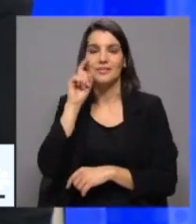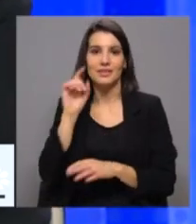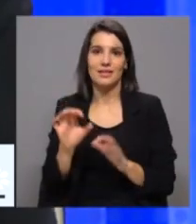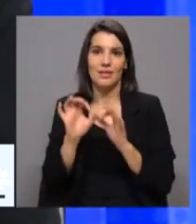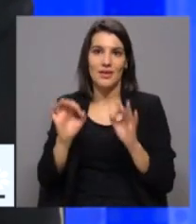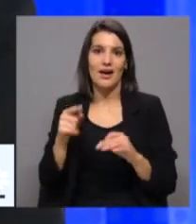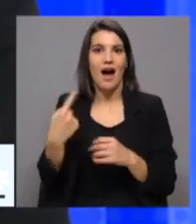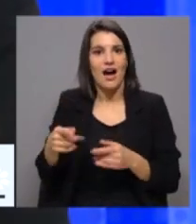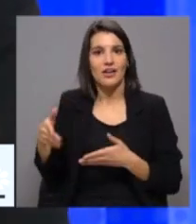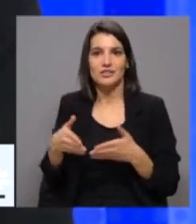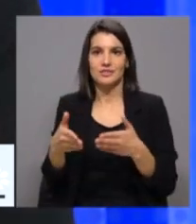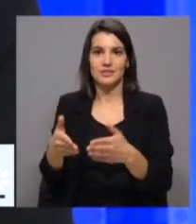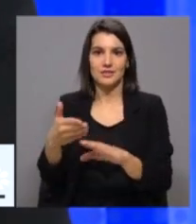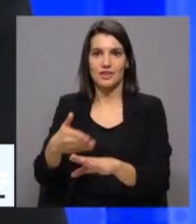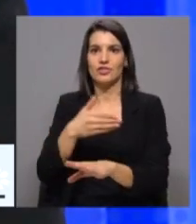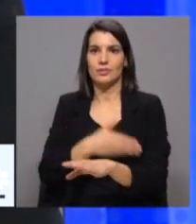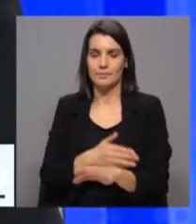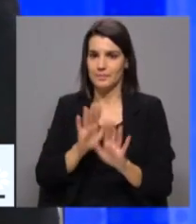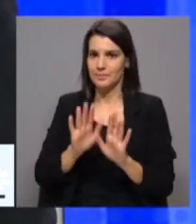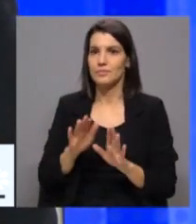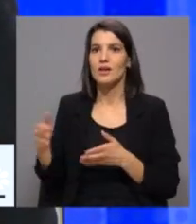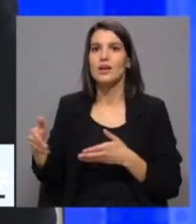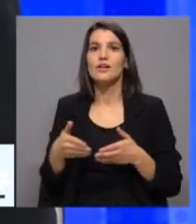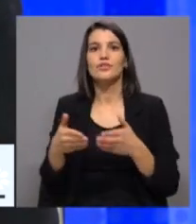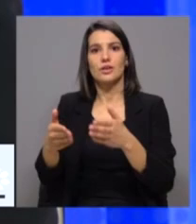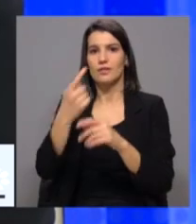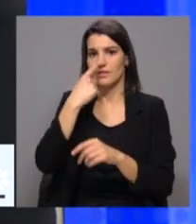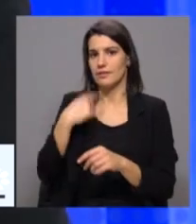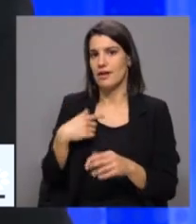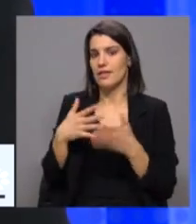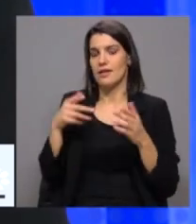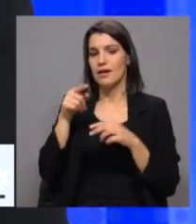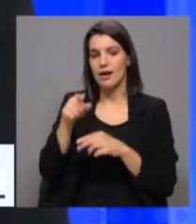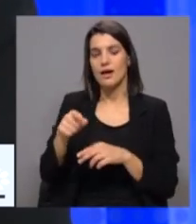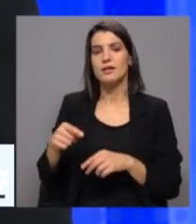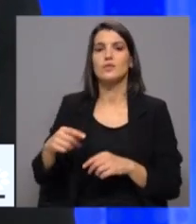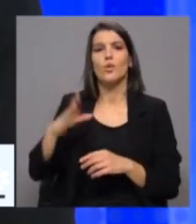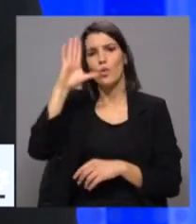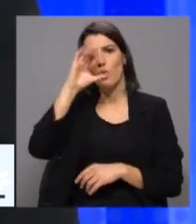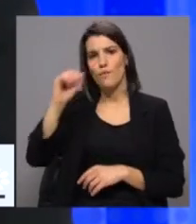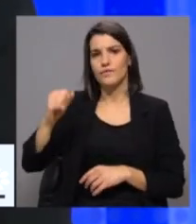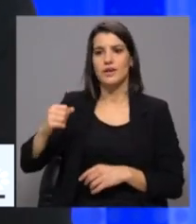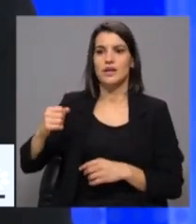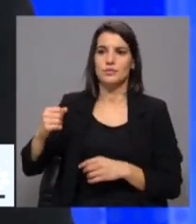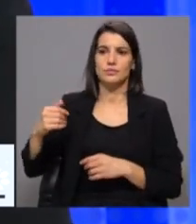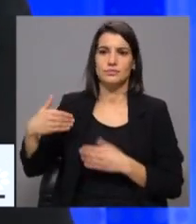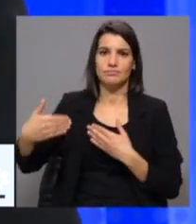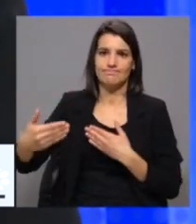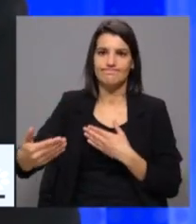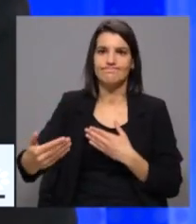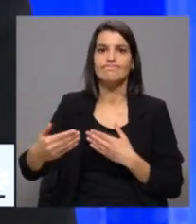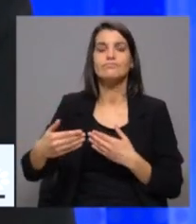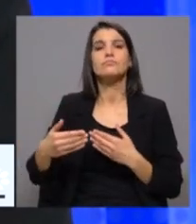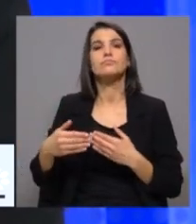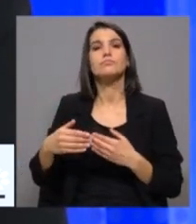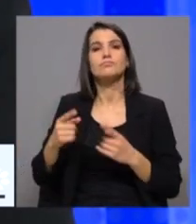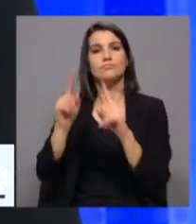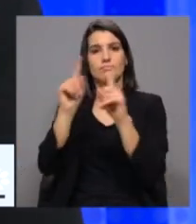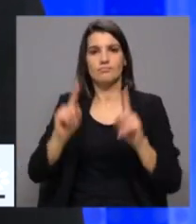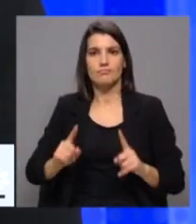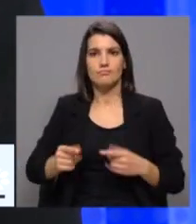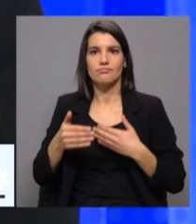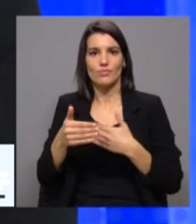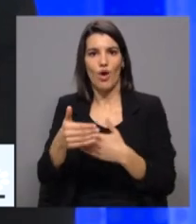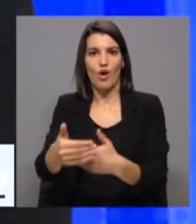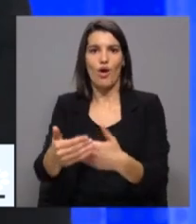aliás, há uma estratégia, antes de mais, há uma estratégia que tem sido errada do ponto de vista dos sucessivos governos naquilo que respeita ao ordenamento do território. Para o PAN, qualquer